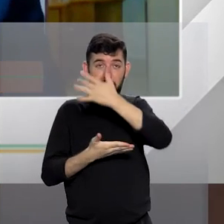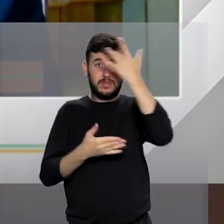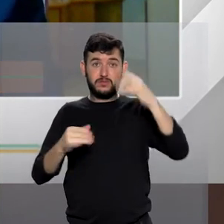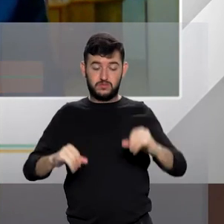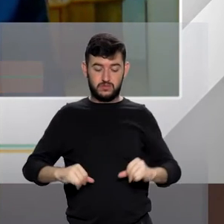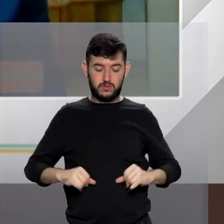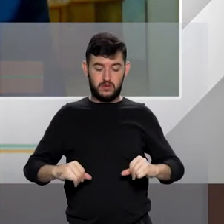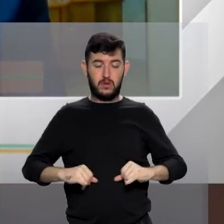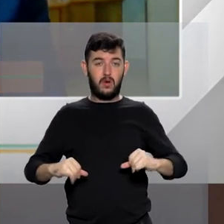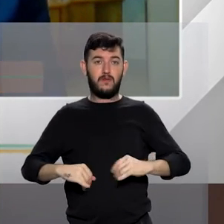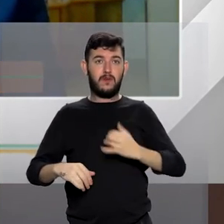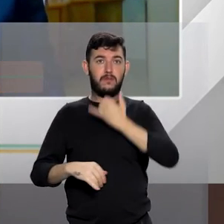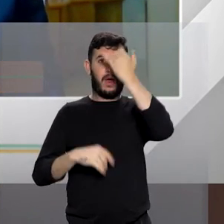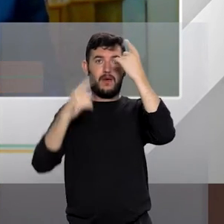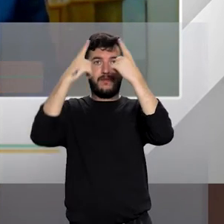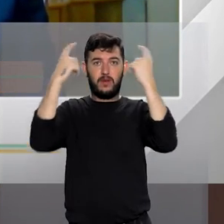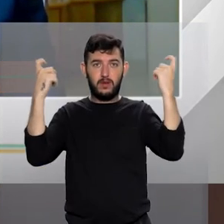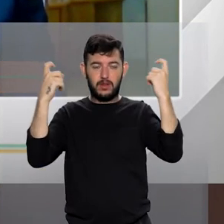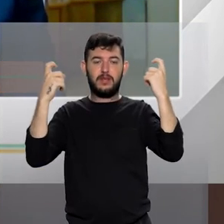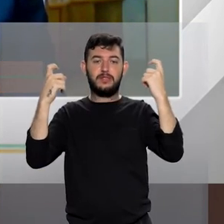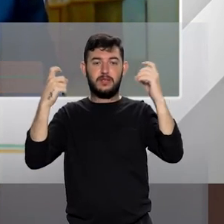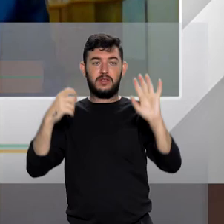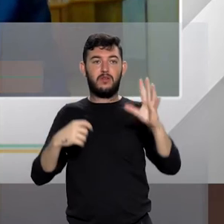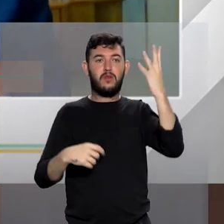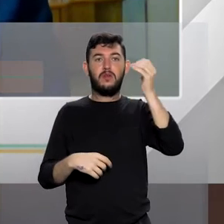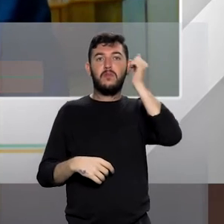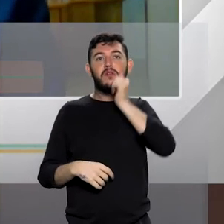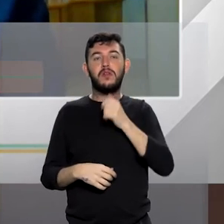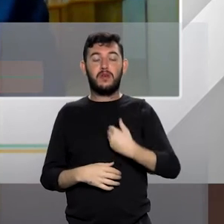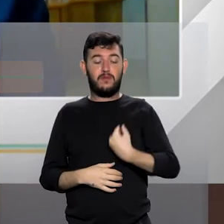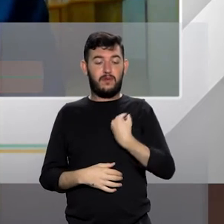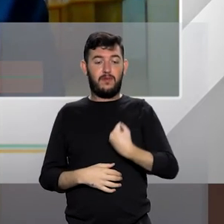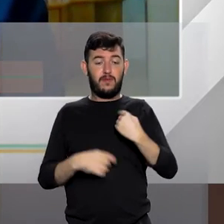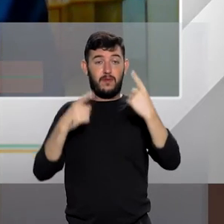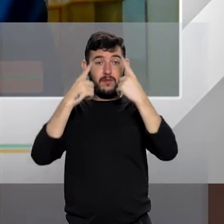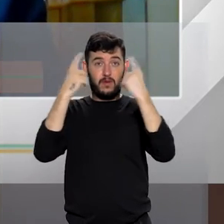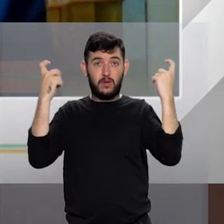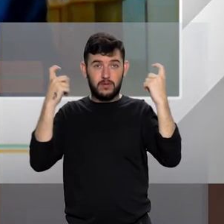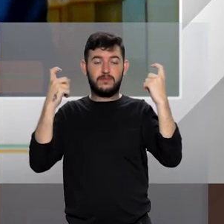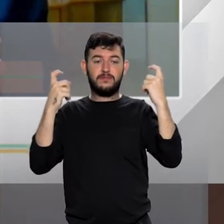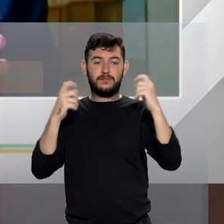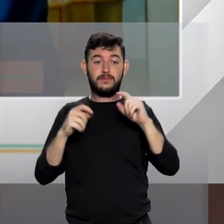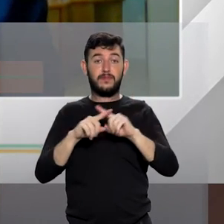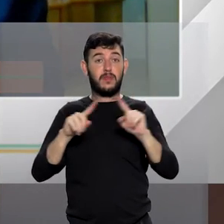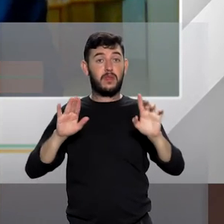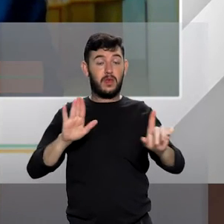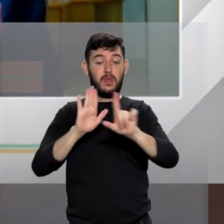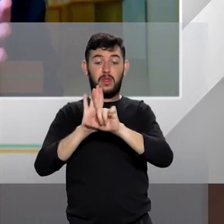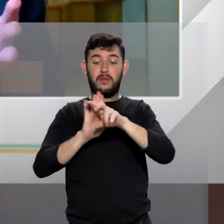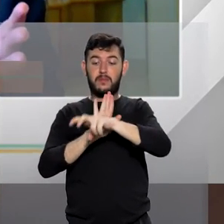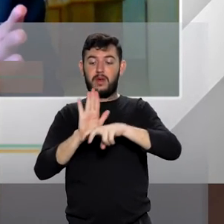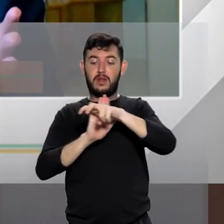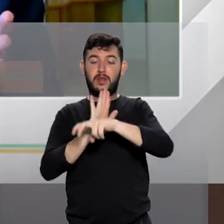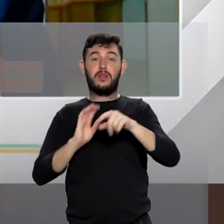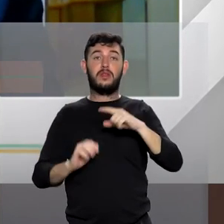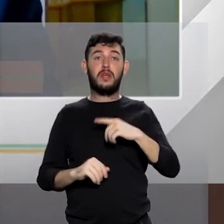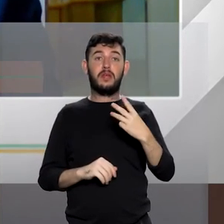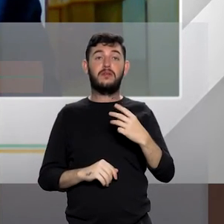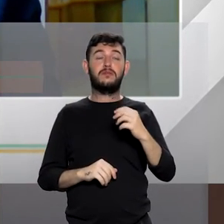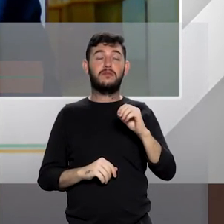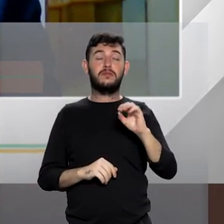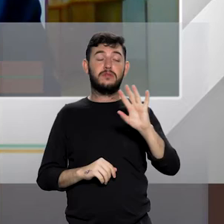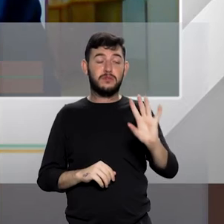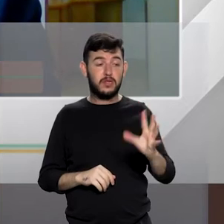mulher em situação de violência doméstica. A lei Maria da Penha, ela prevê a sua aplicação em três situações,